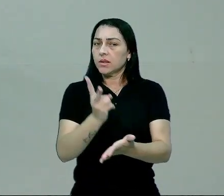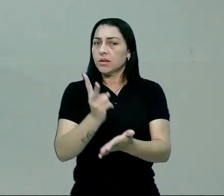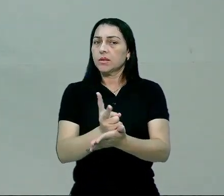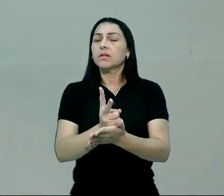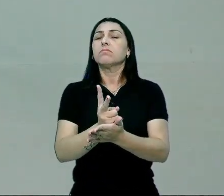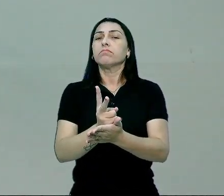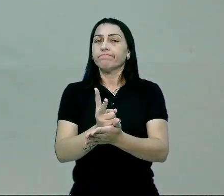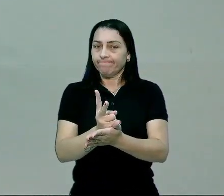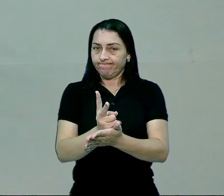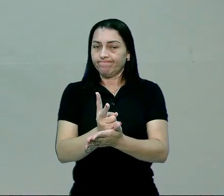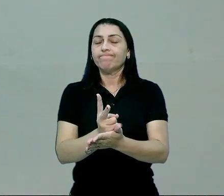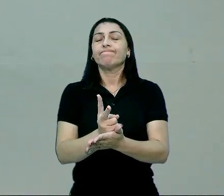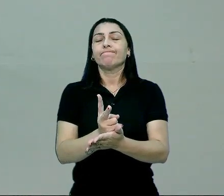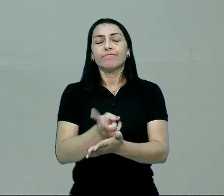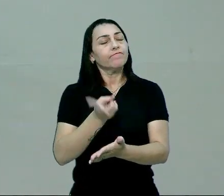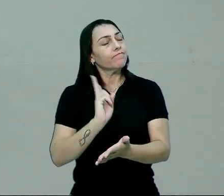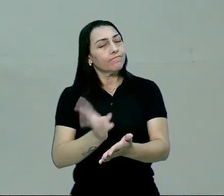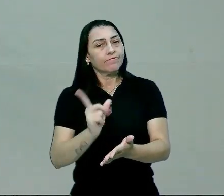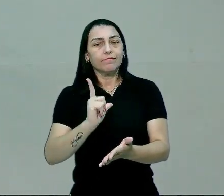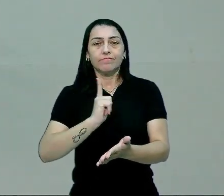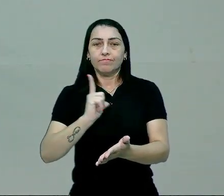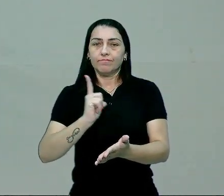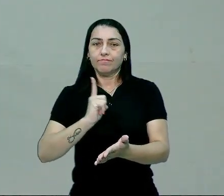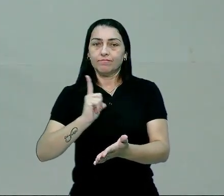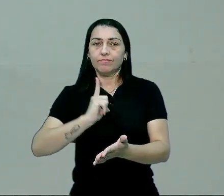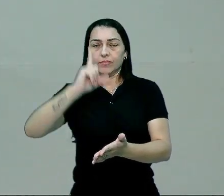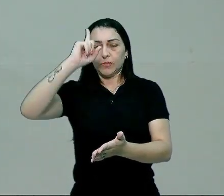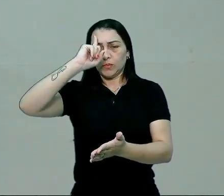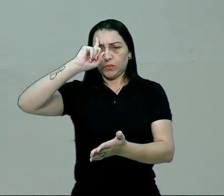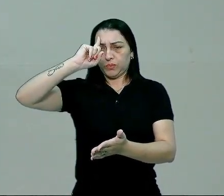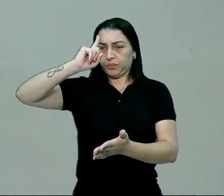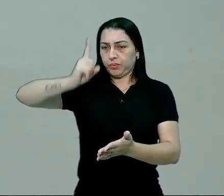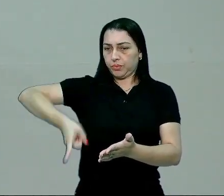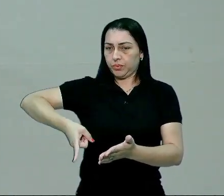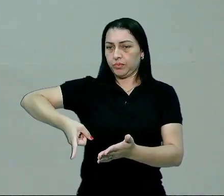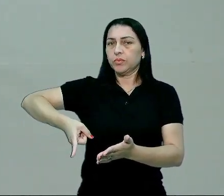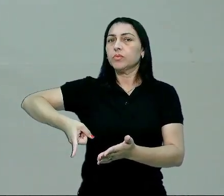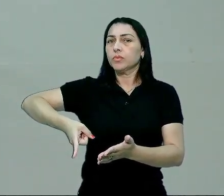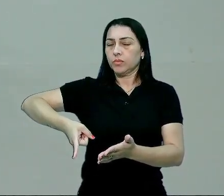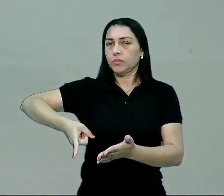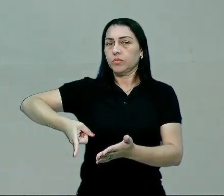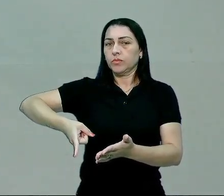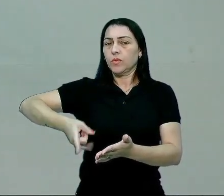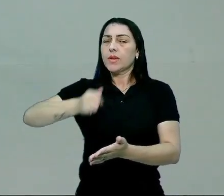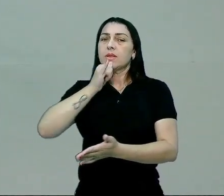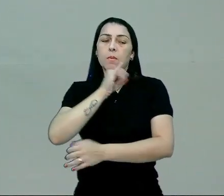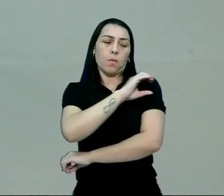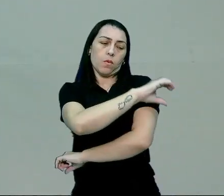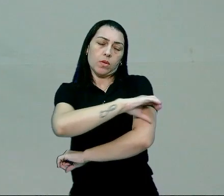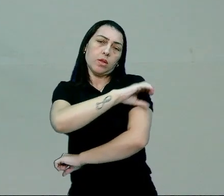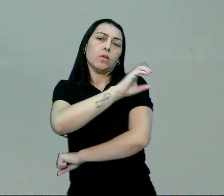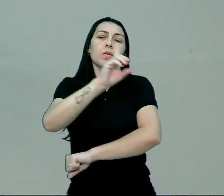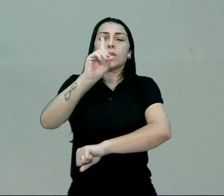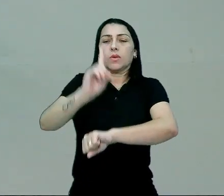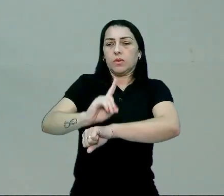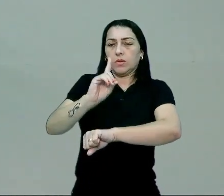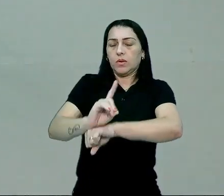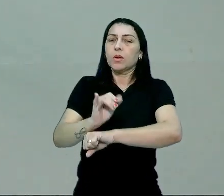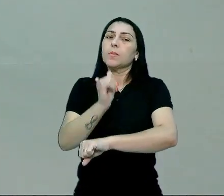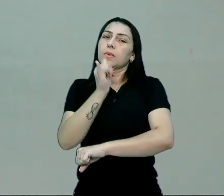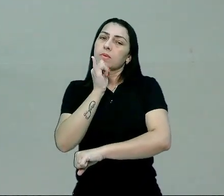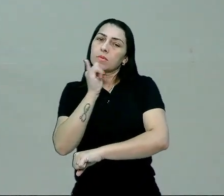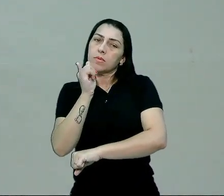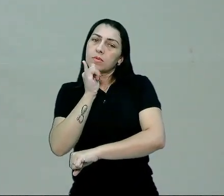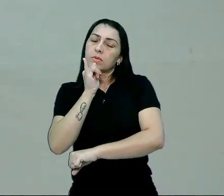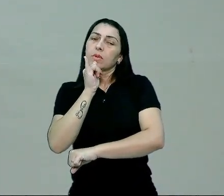hierarquias, nós temos a referência de autoridade. Quem exerce autoridade